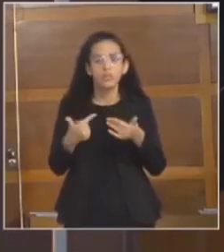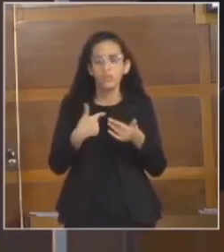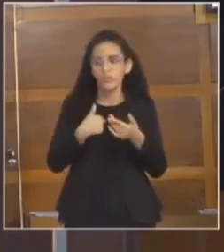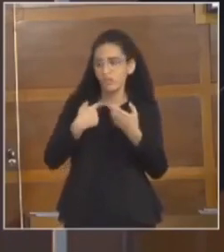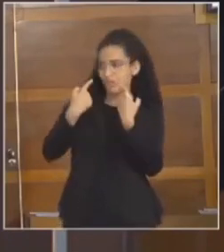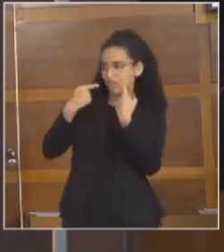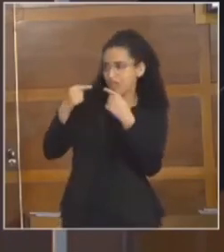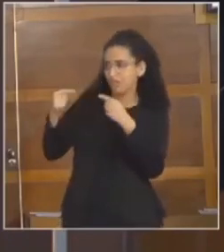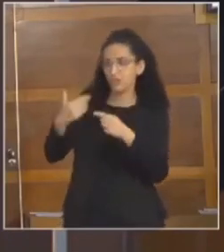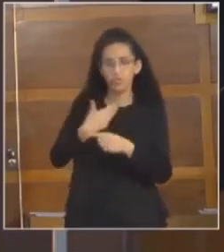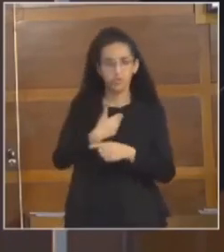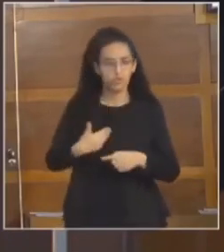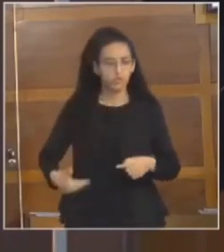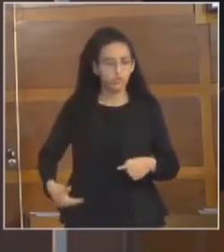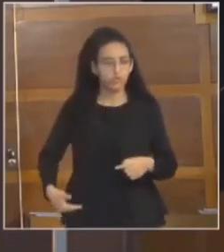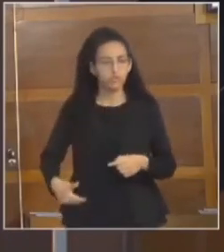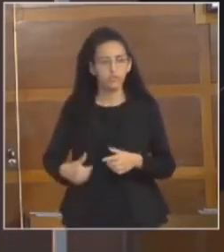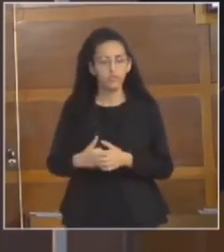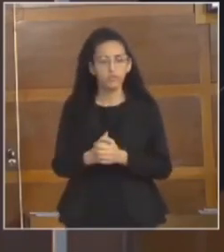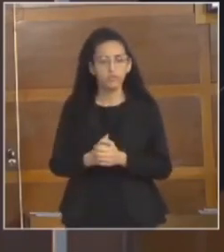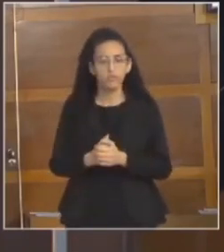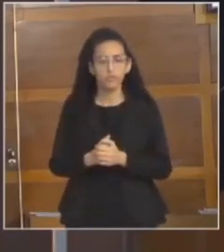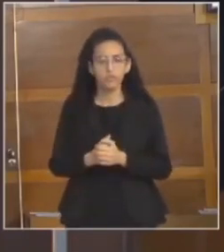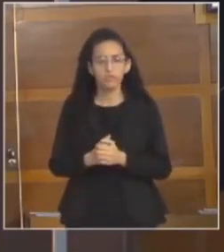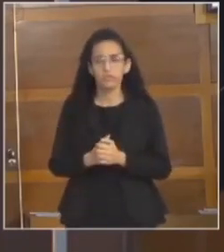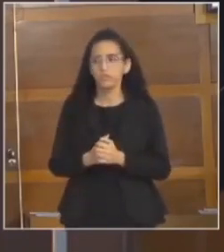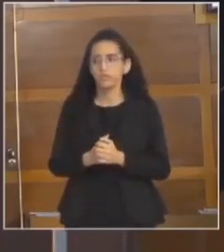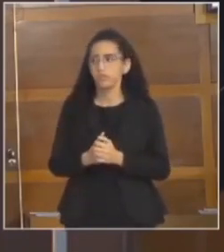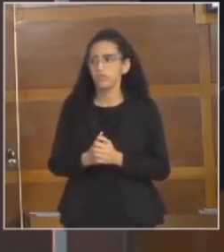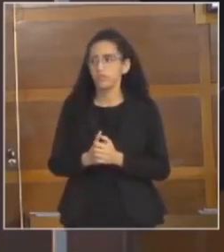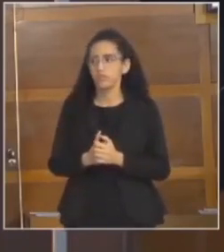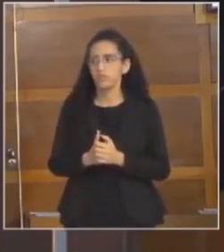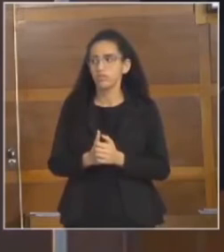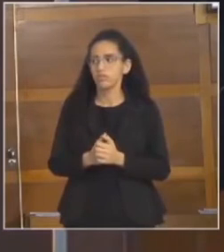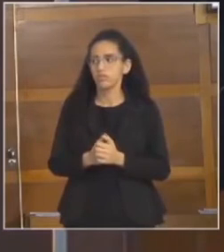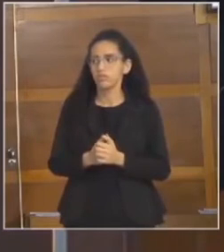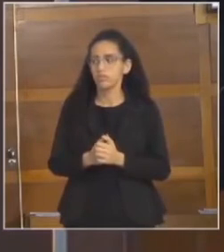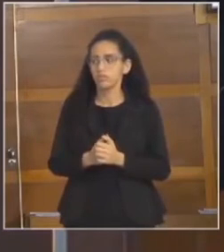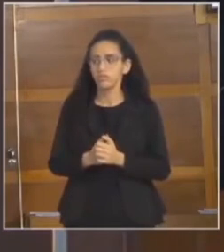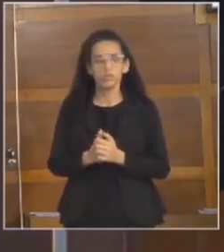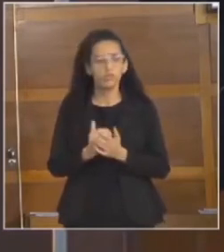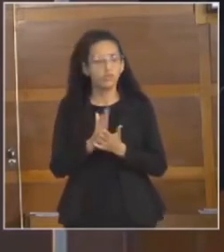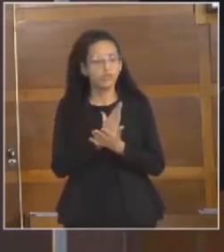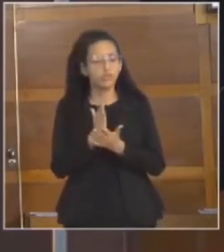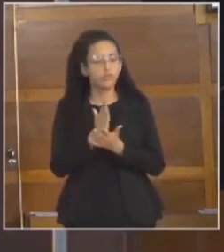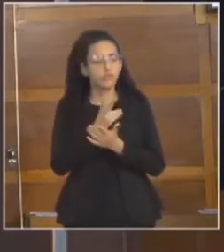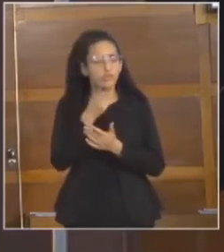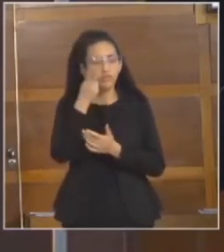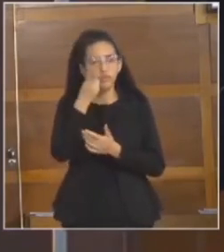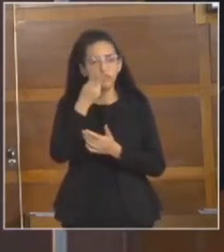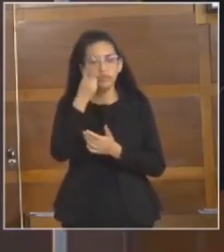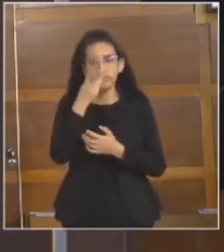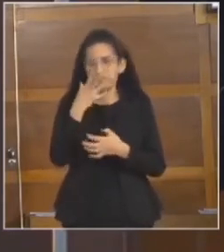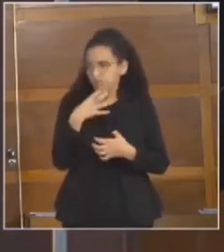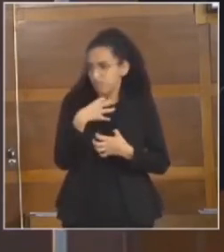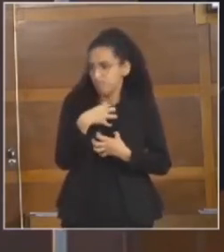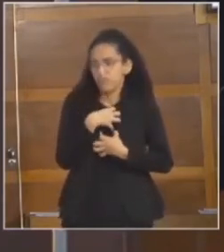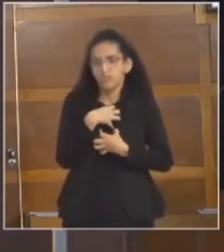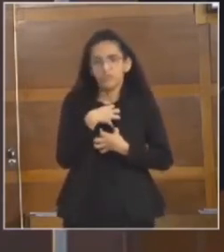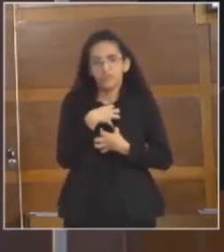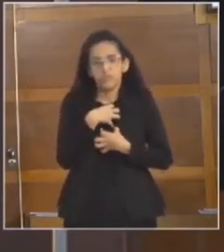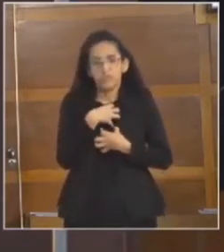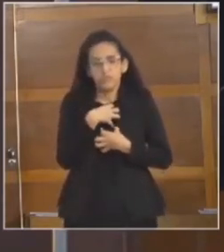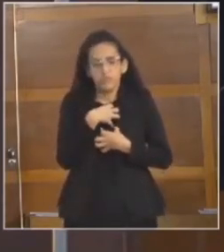critico o governo ou dou transparência nos atos públicos deles, alguns vereadores da base se sentem